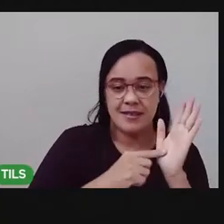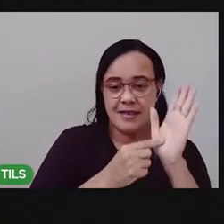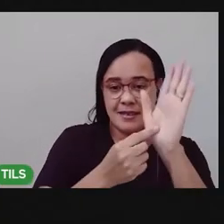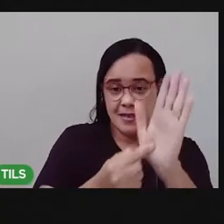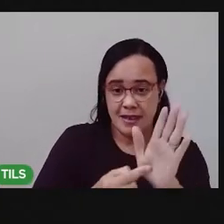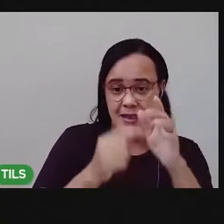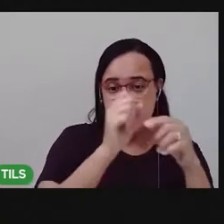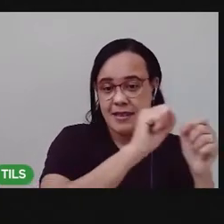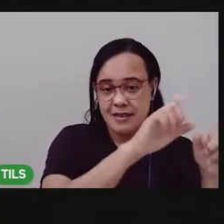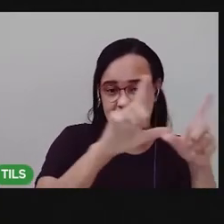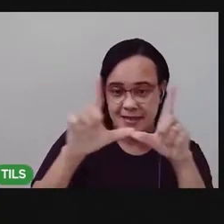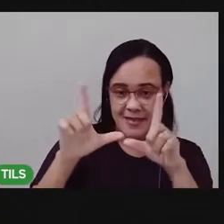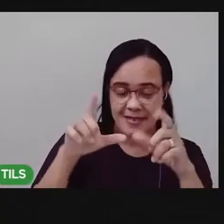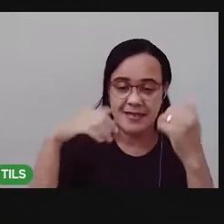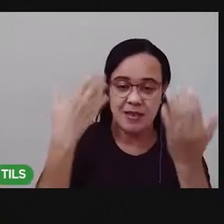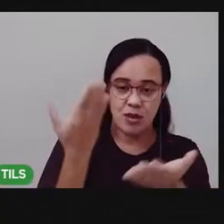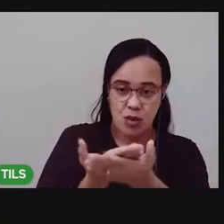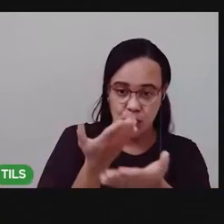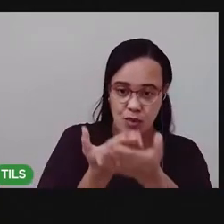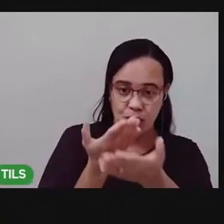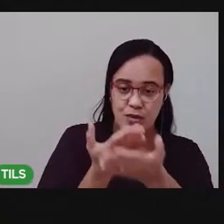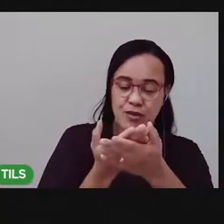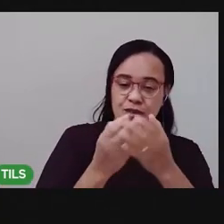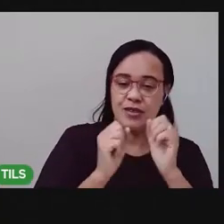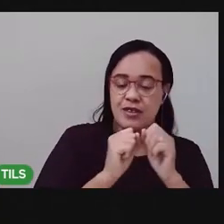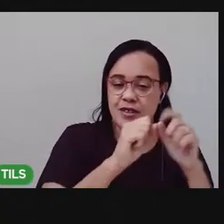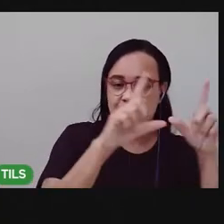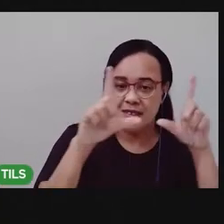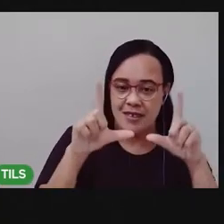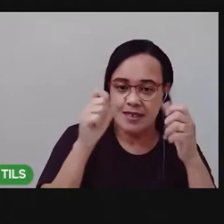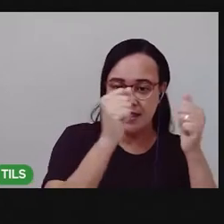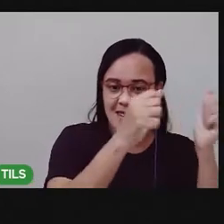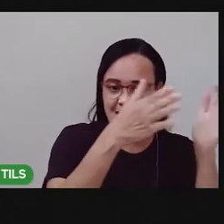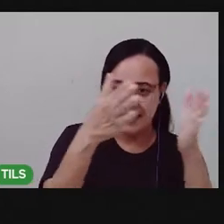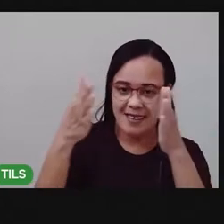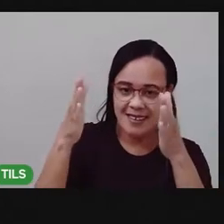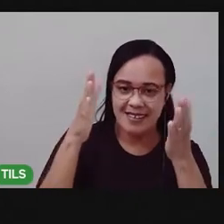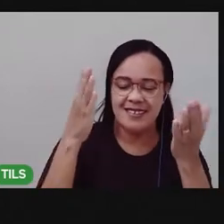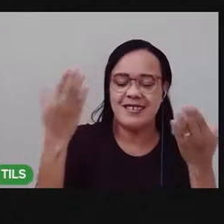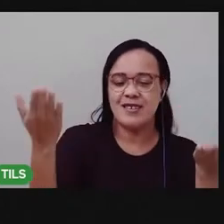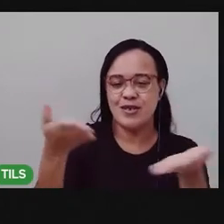que a gente vai trabalhar na aula de hoje vou exibir aqui o slide da nossa aula